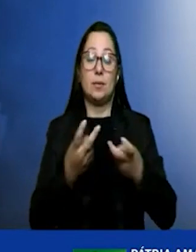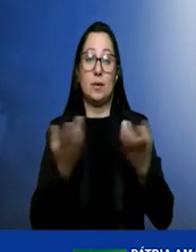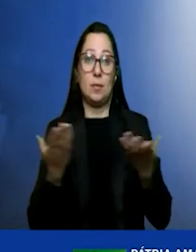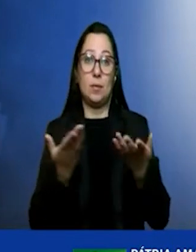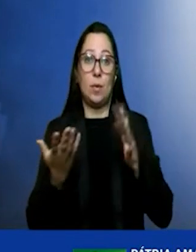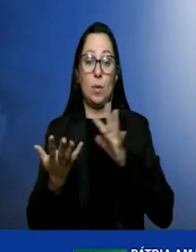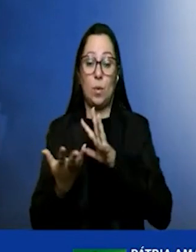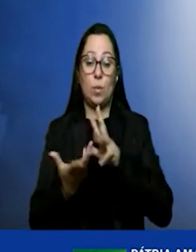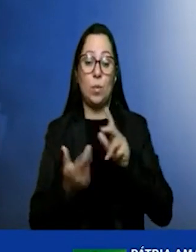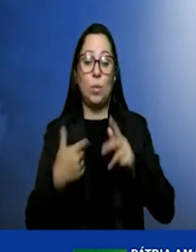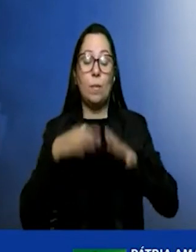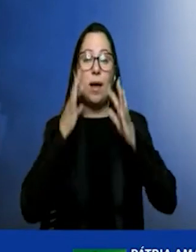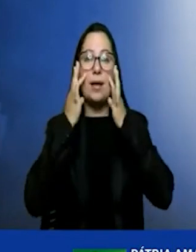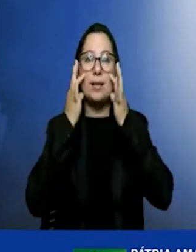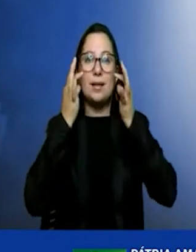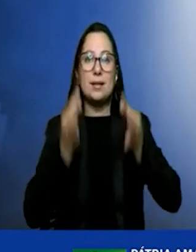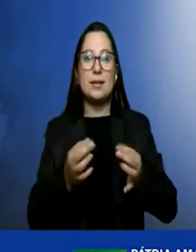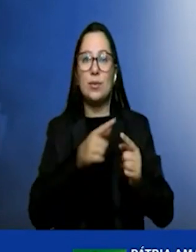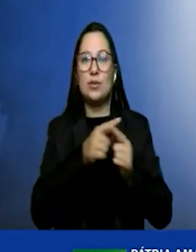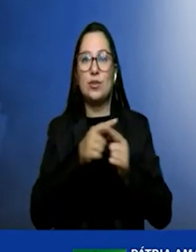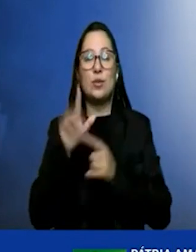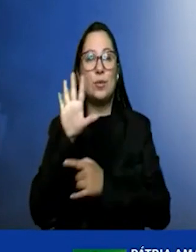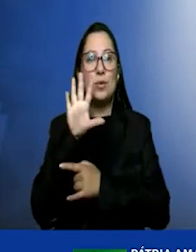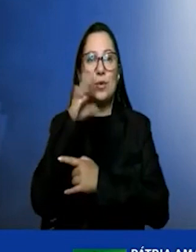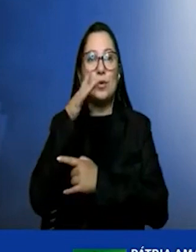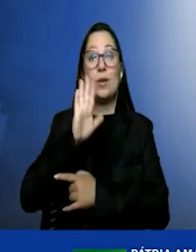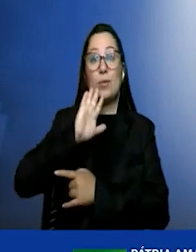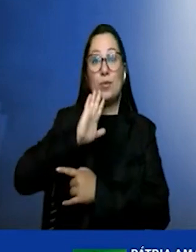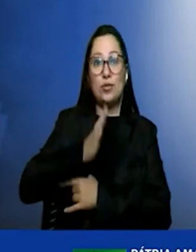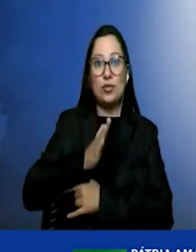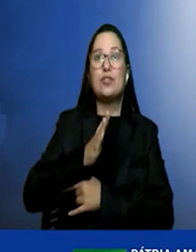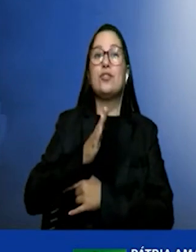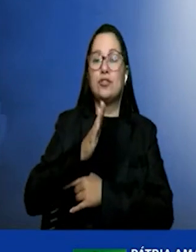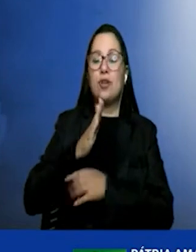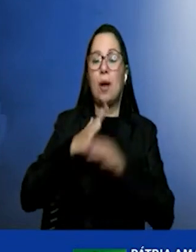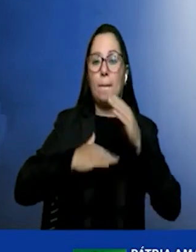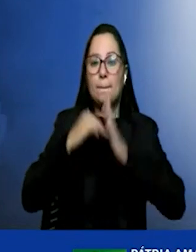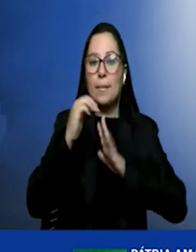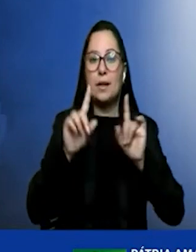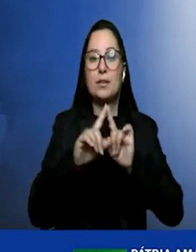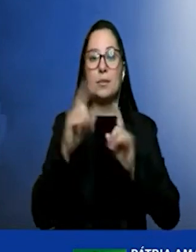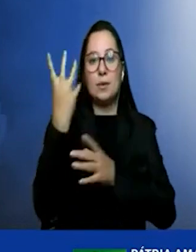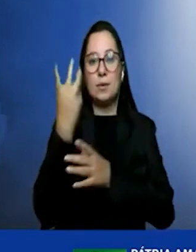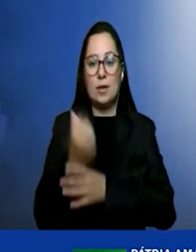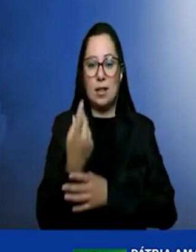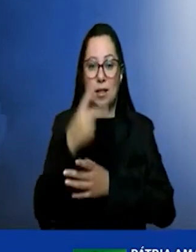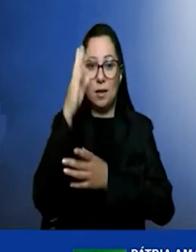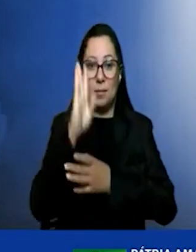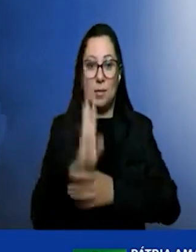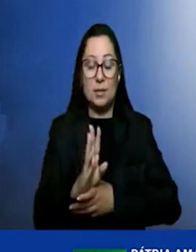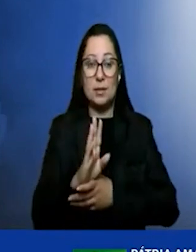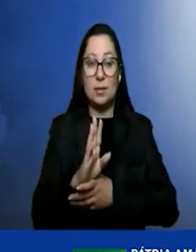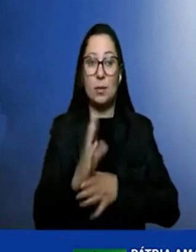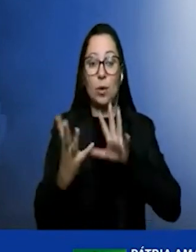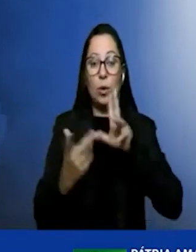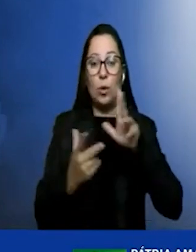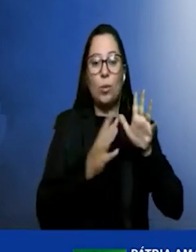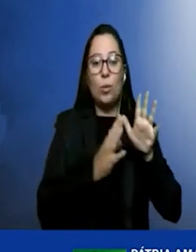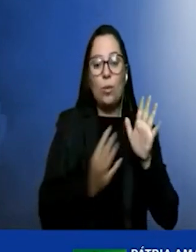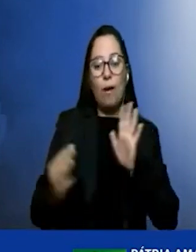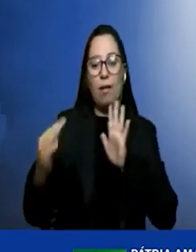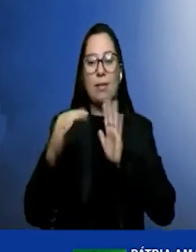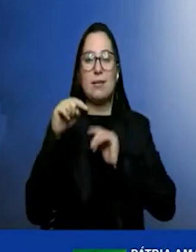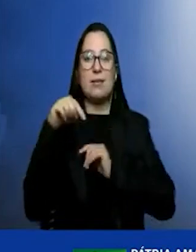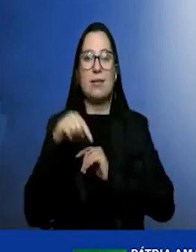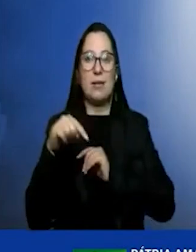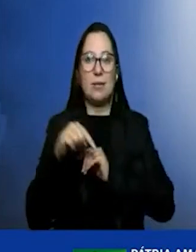atento para esse tipo de solução que já é prática e sustentável no Brasil e agora o mundo olha com atenção. Então, hoje, a Toyota mesmo está